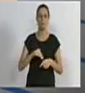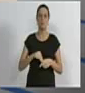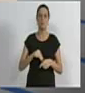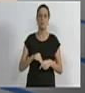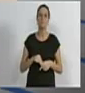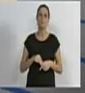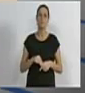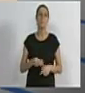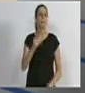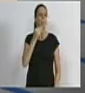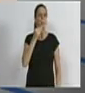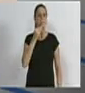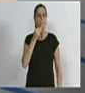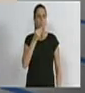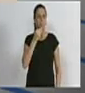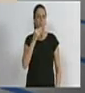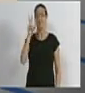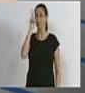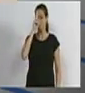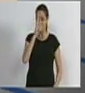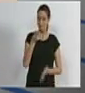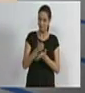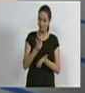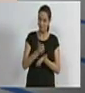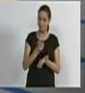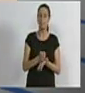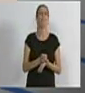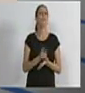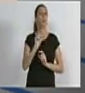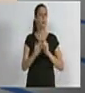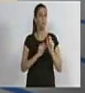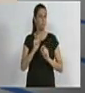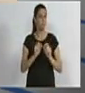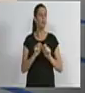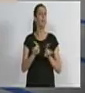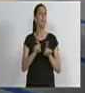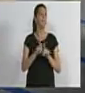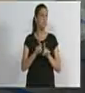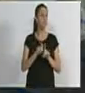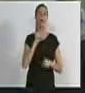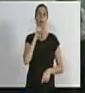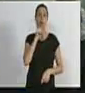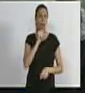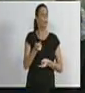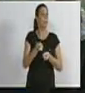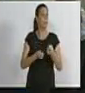E, claro, lembrarmos sempre de economizar nosso recurso mais precioso.